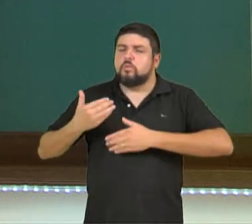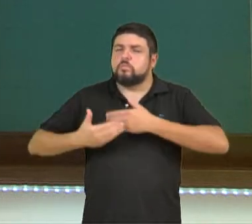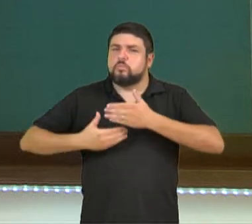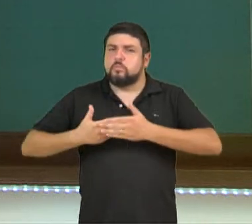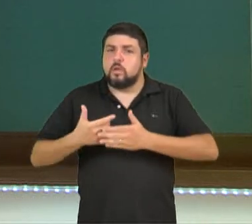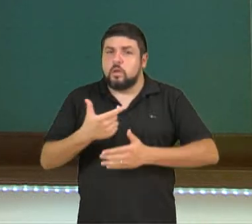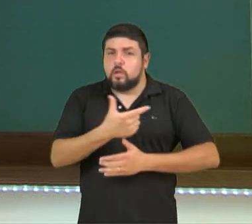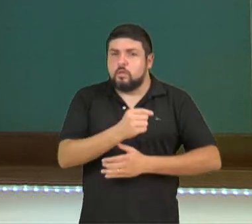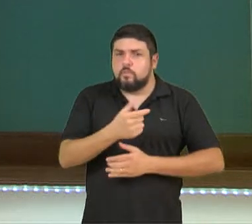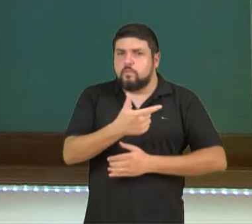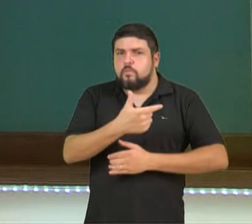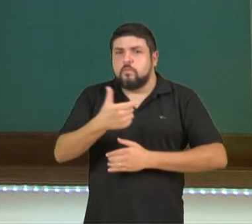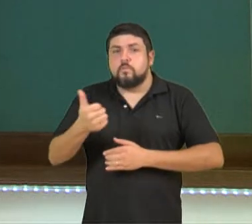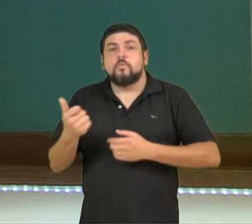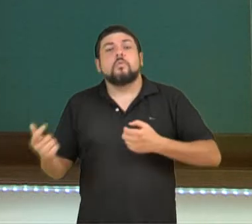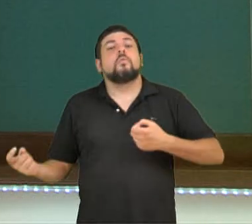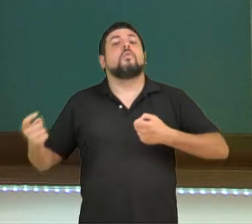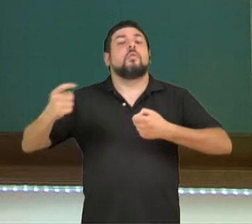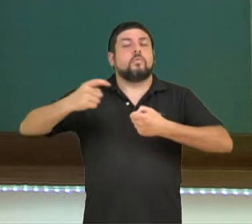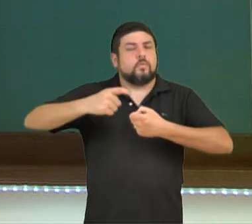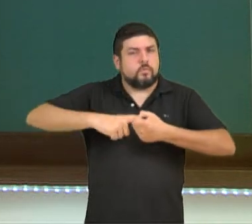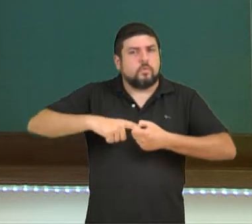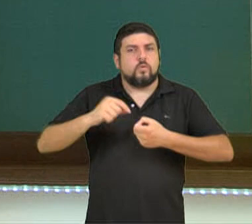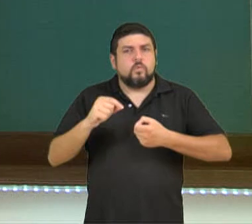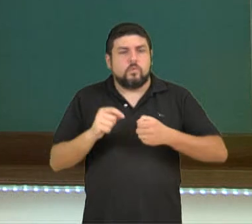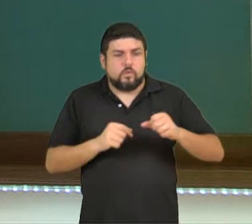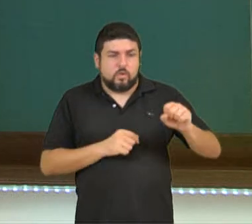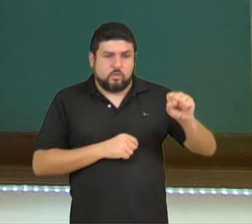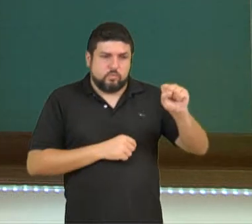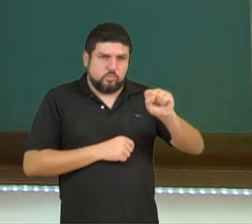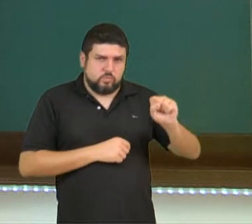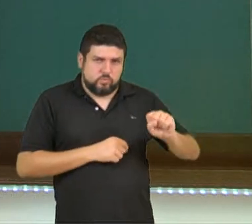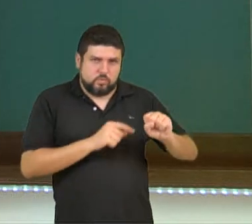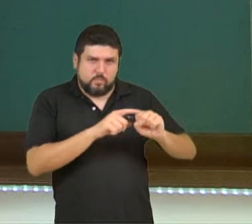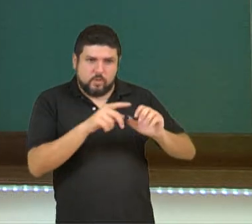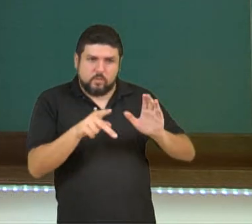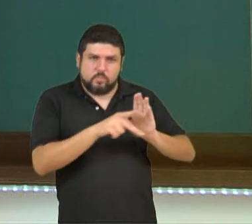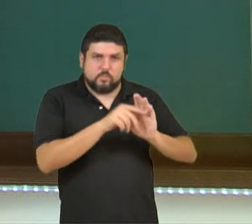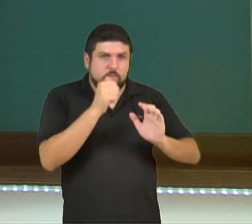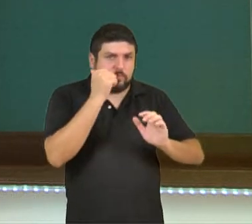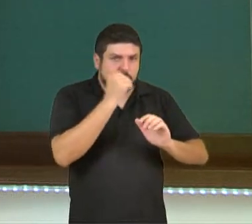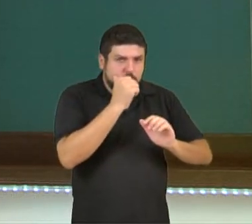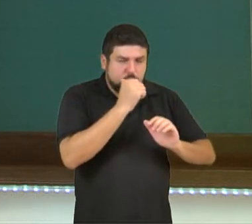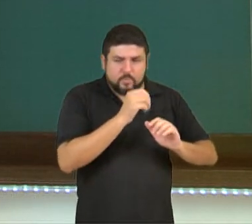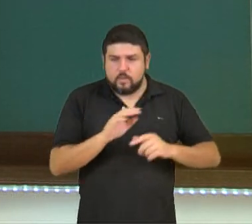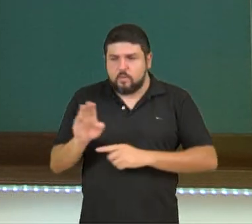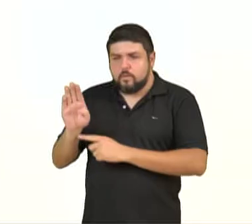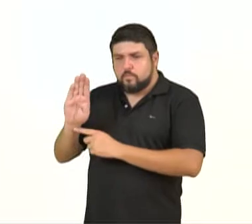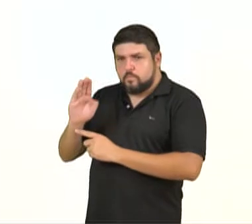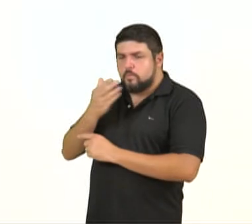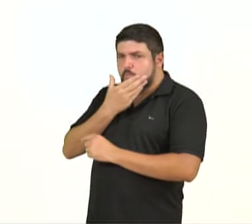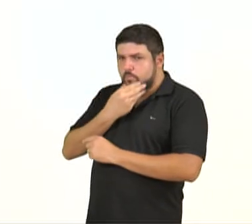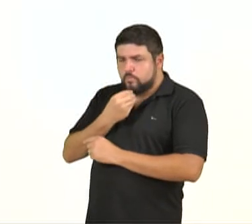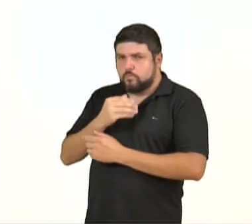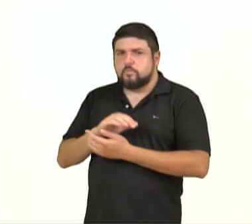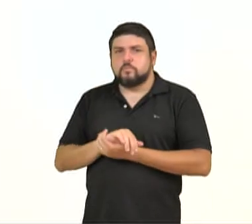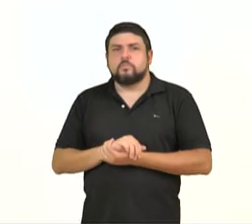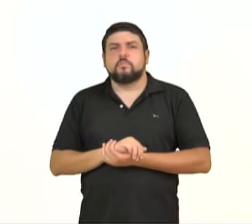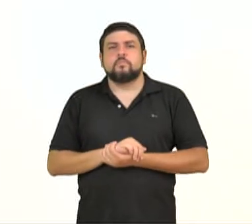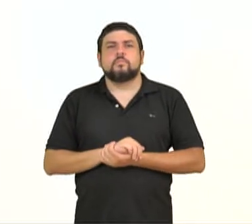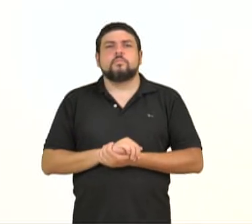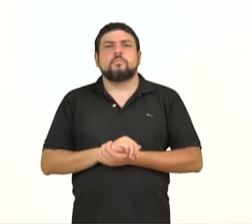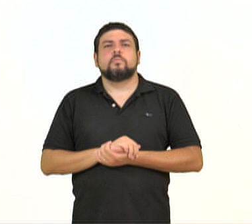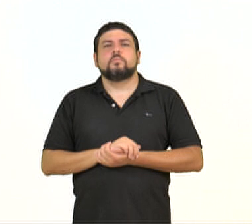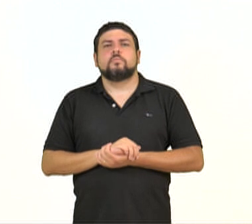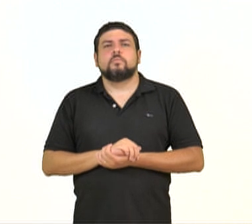em Tóquio com o softball na versão feminina e o beisebol na versão masculina. A